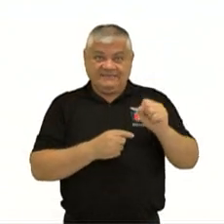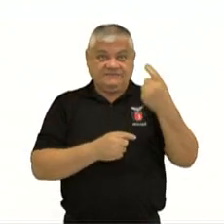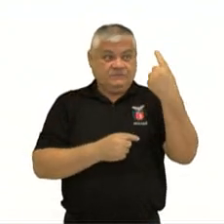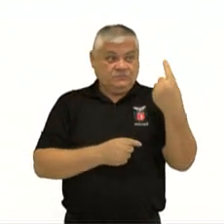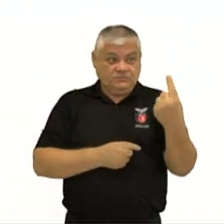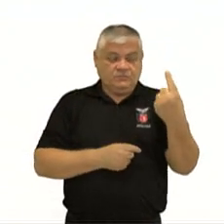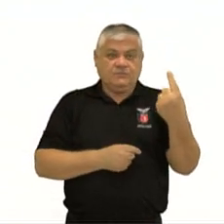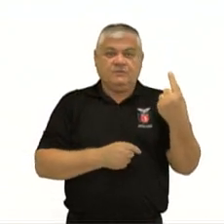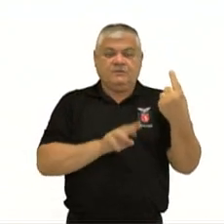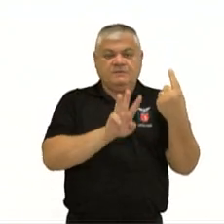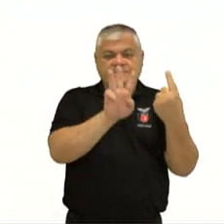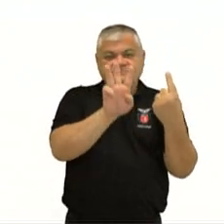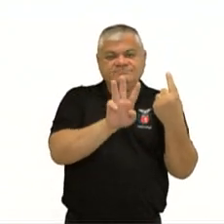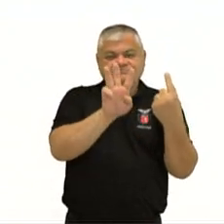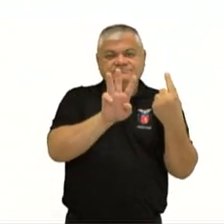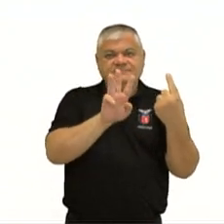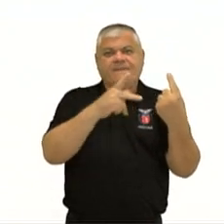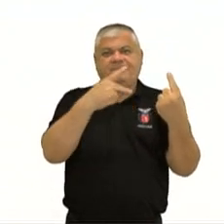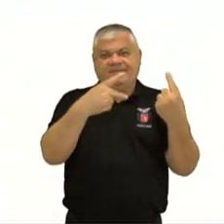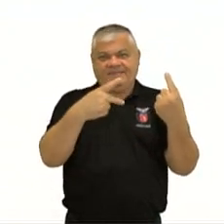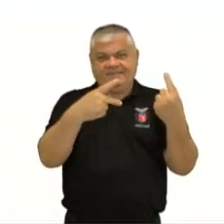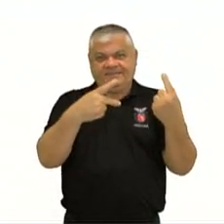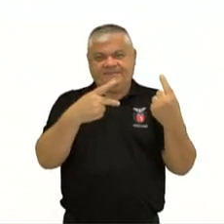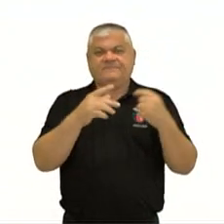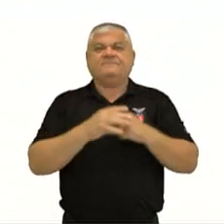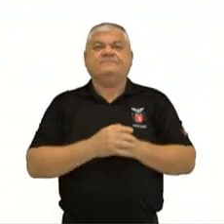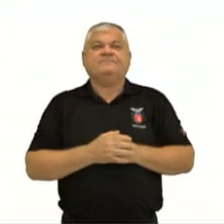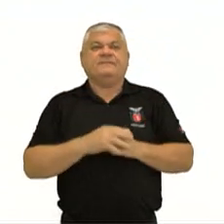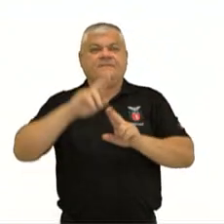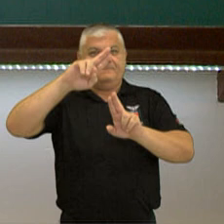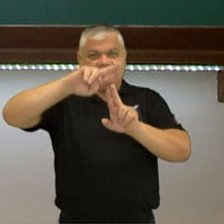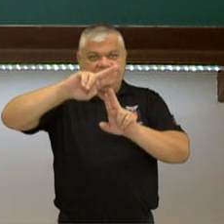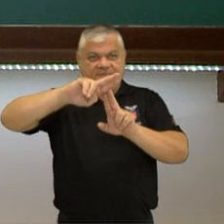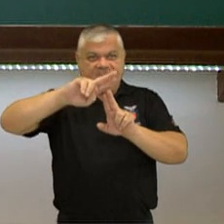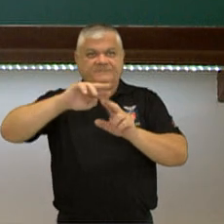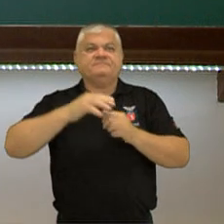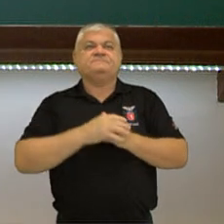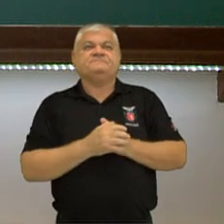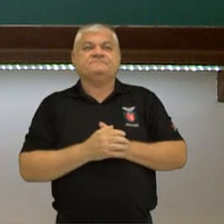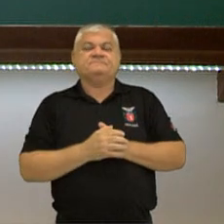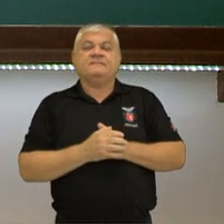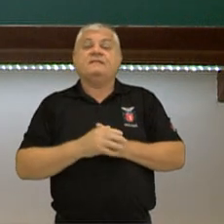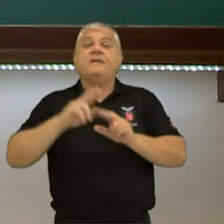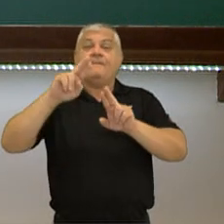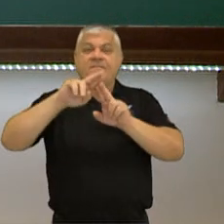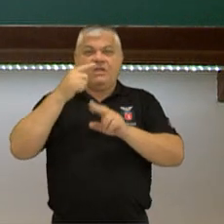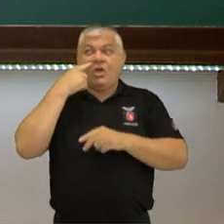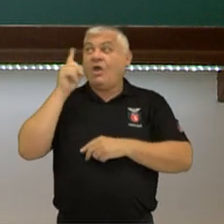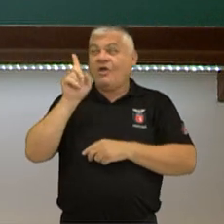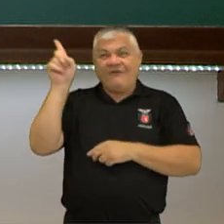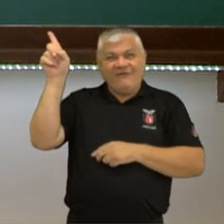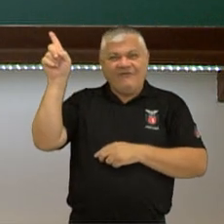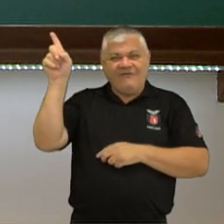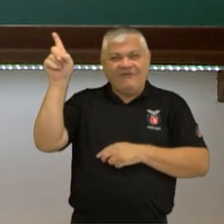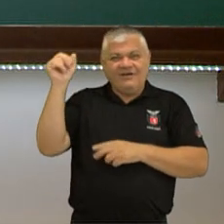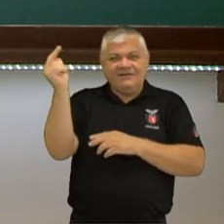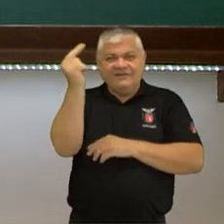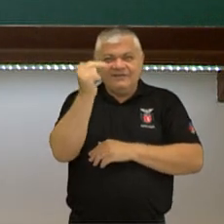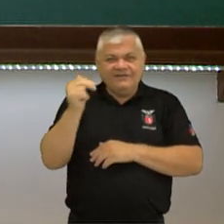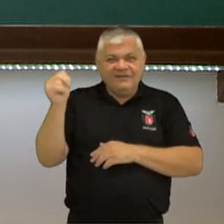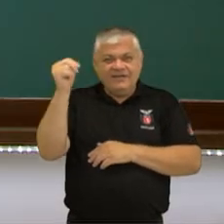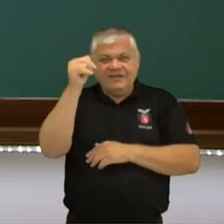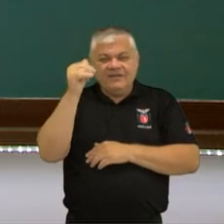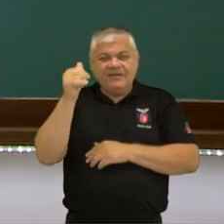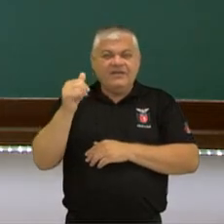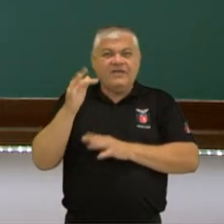sigma e duas ligações Pi. Ok? E lembrando que as Pis, elas são formadas